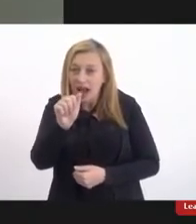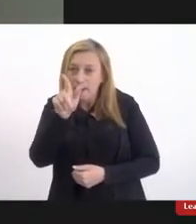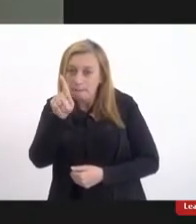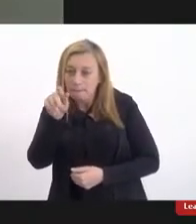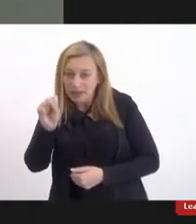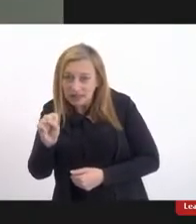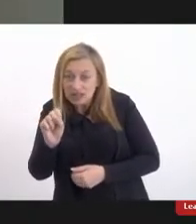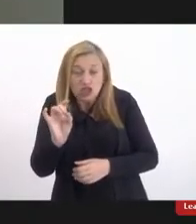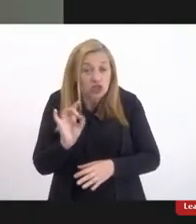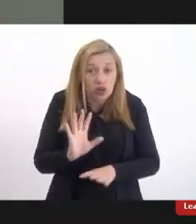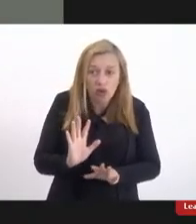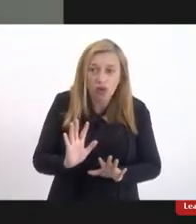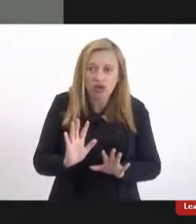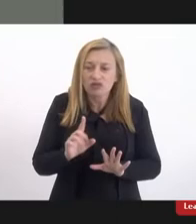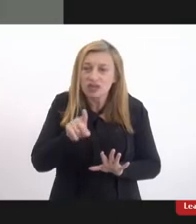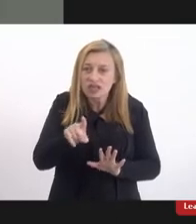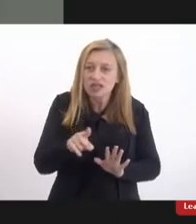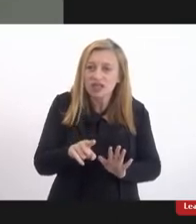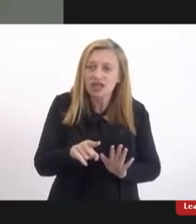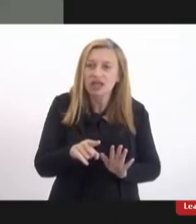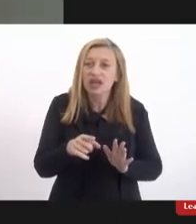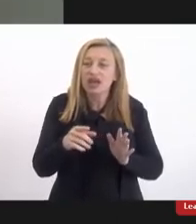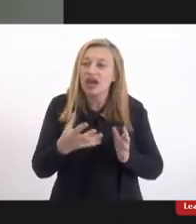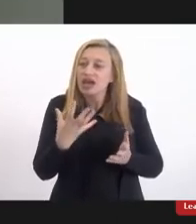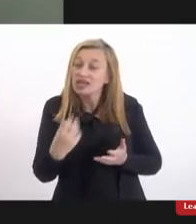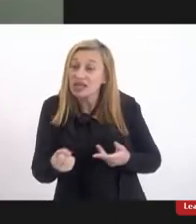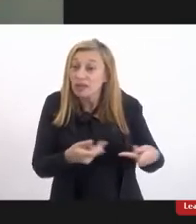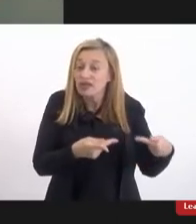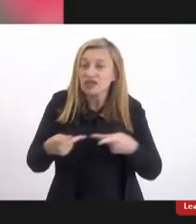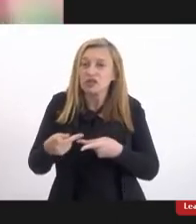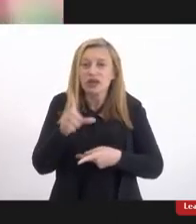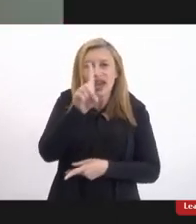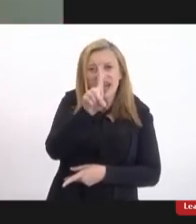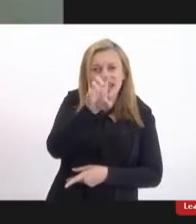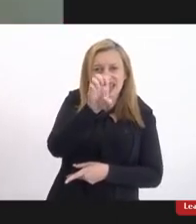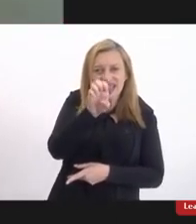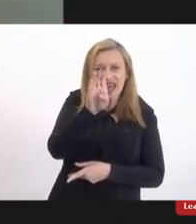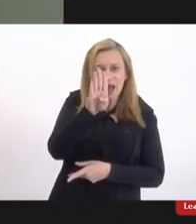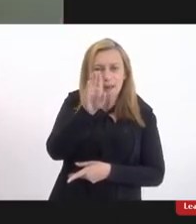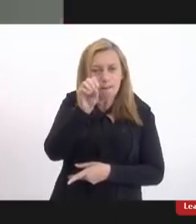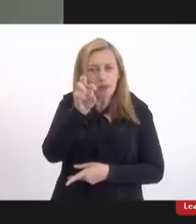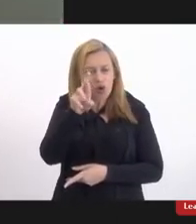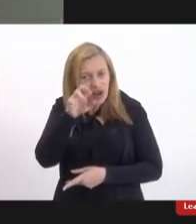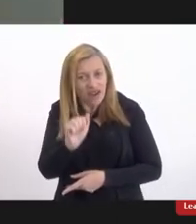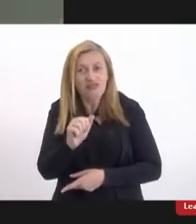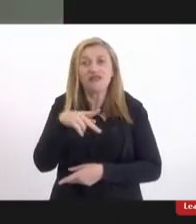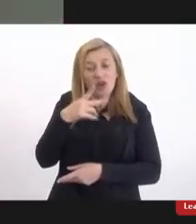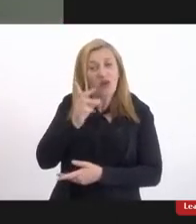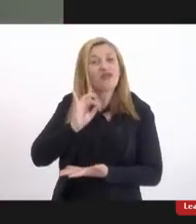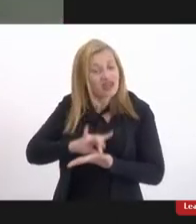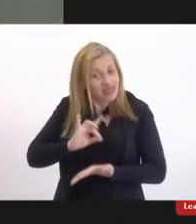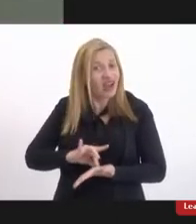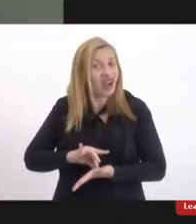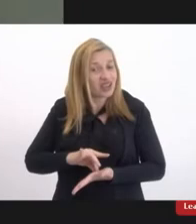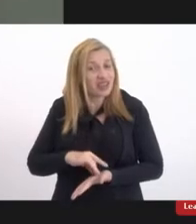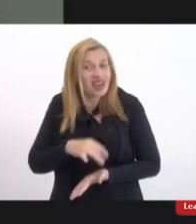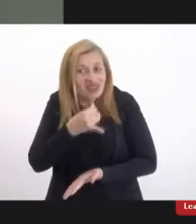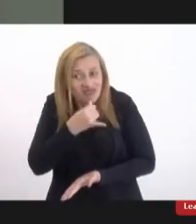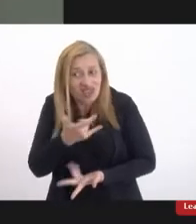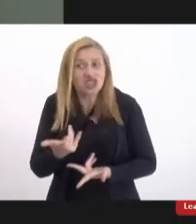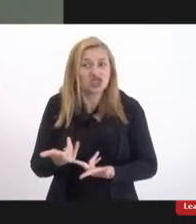e através disso você recebe a visita o que a Bébora falou é muito chocante mas é verdade a família